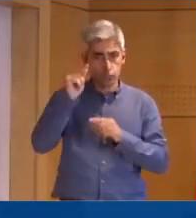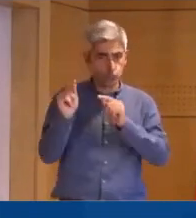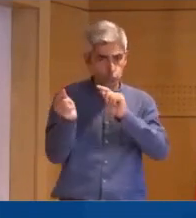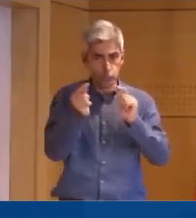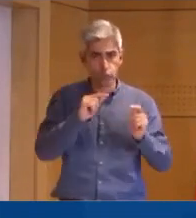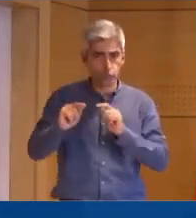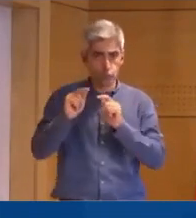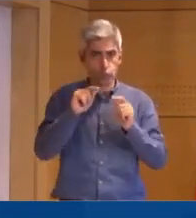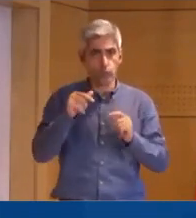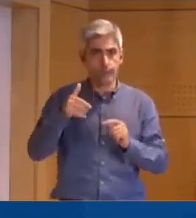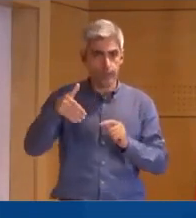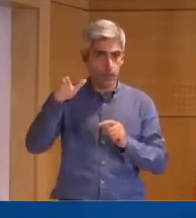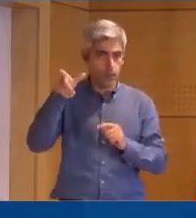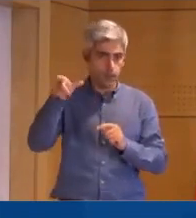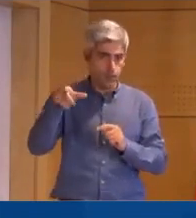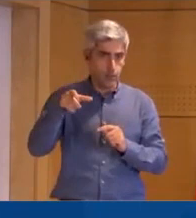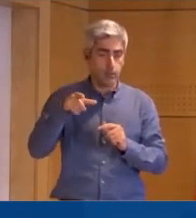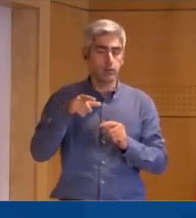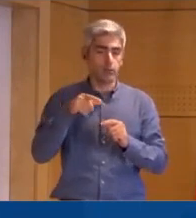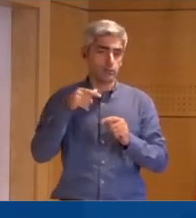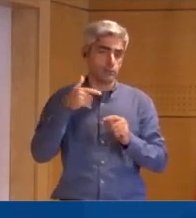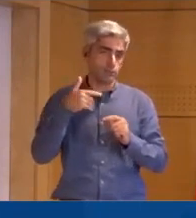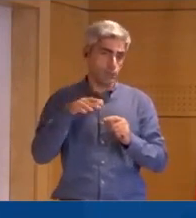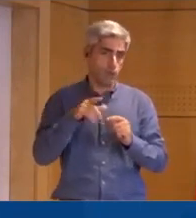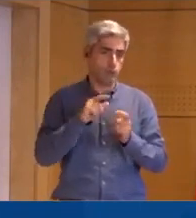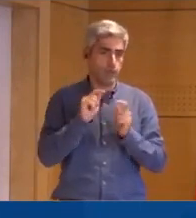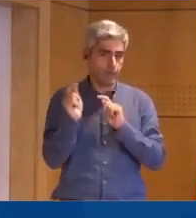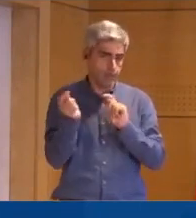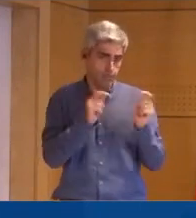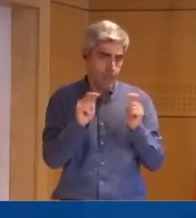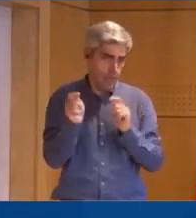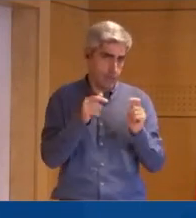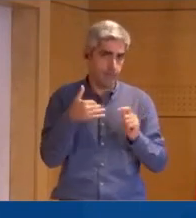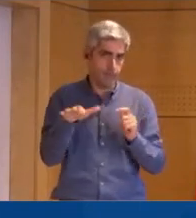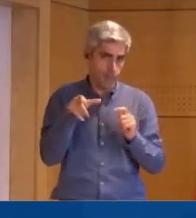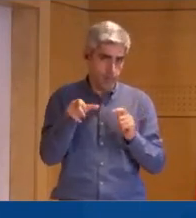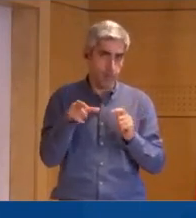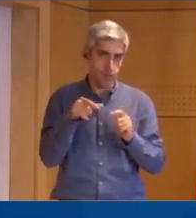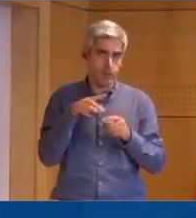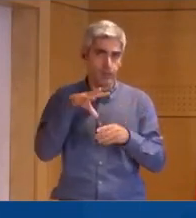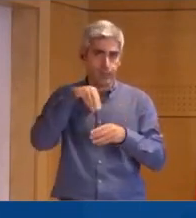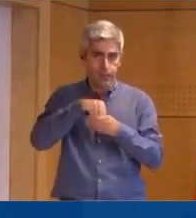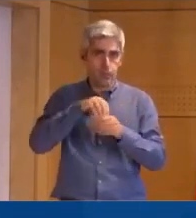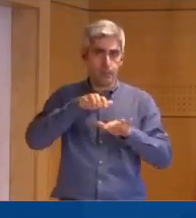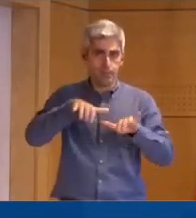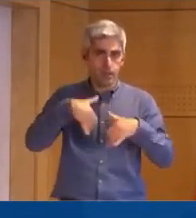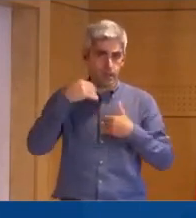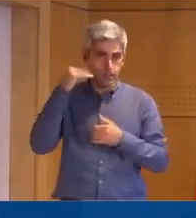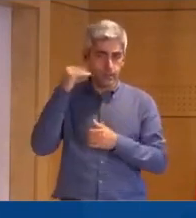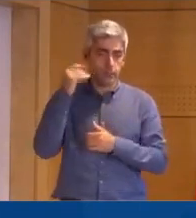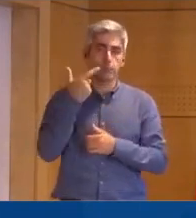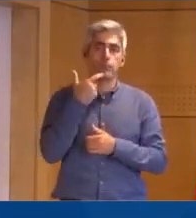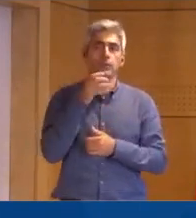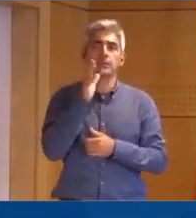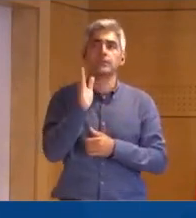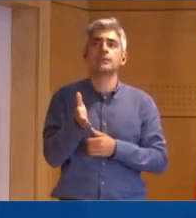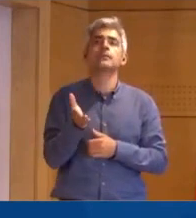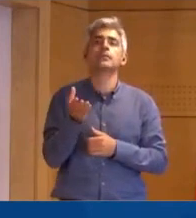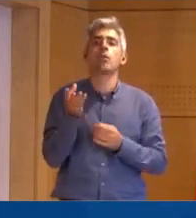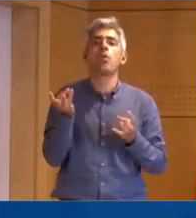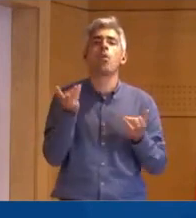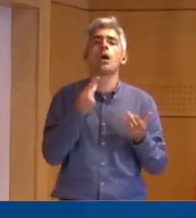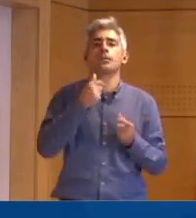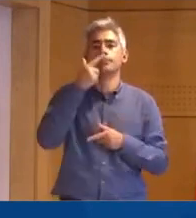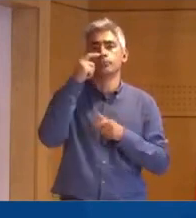Assembleia da República será alvo de debate no seio do Parlamento. Não lhe posso dizer quantas